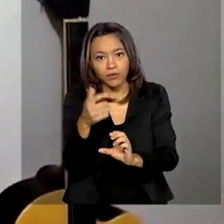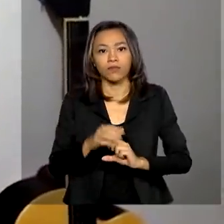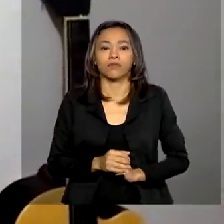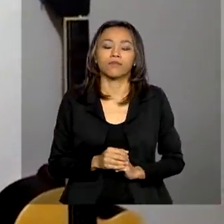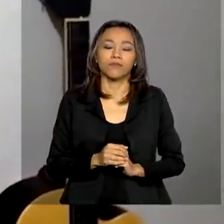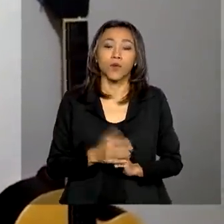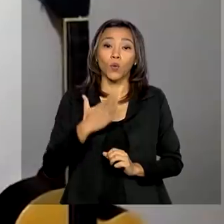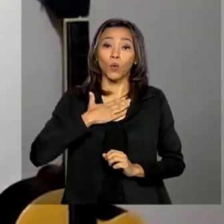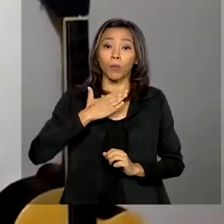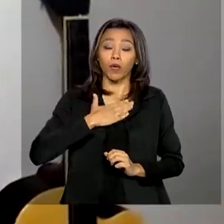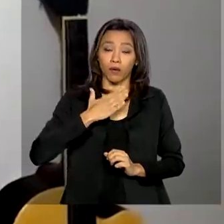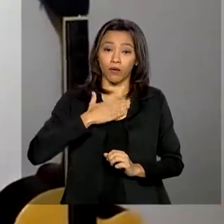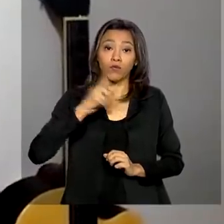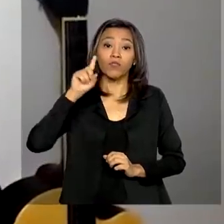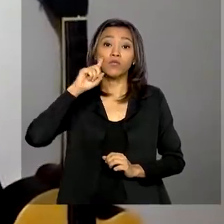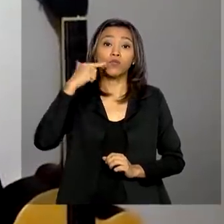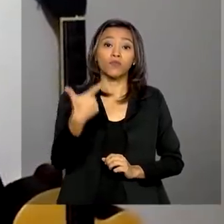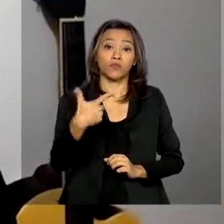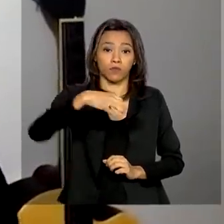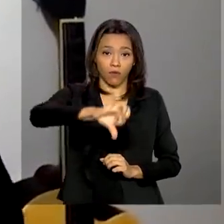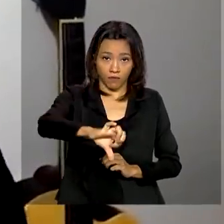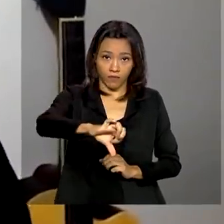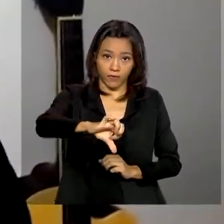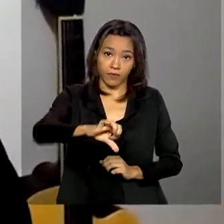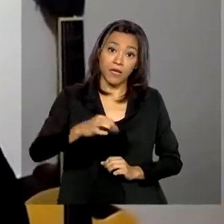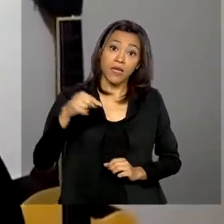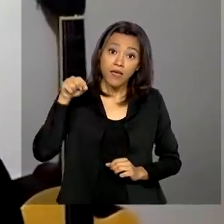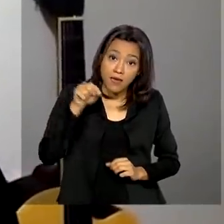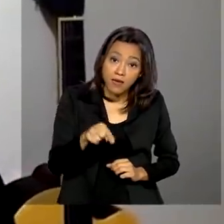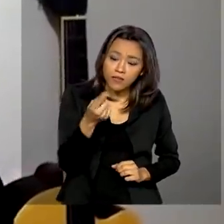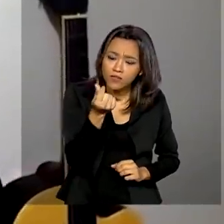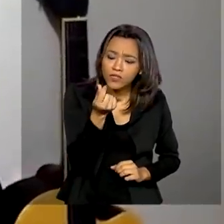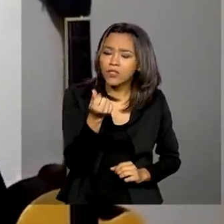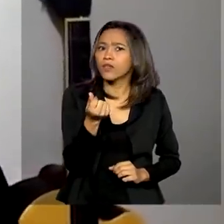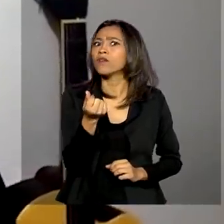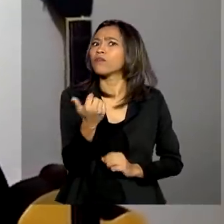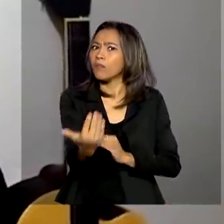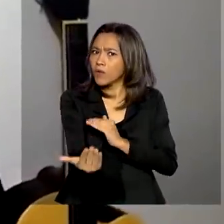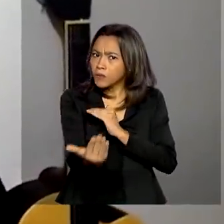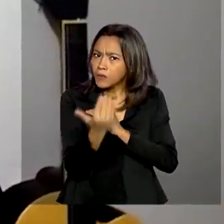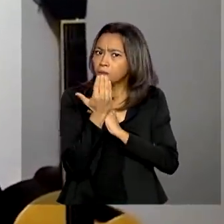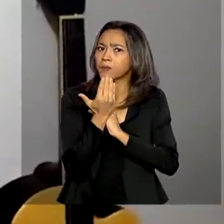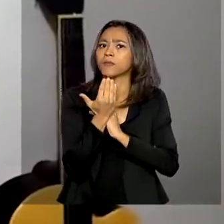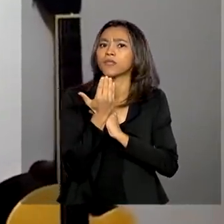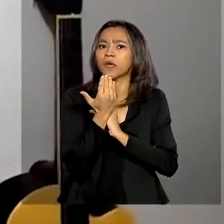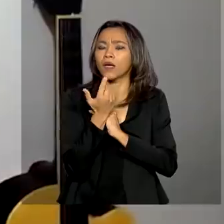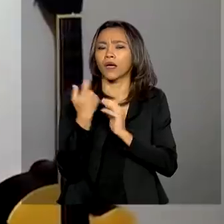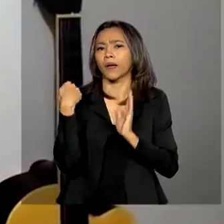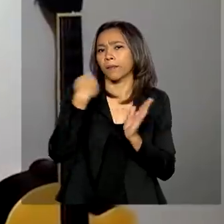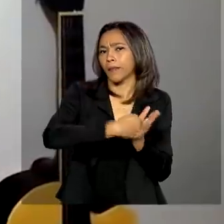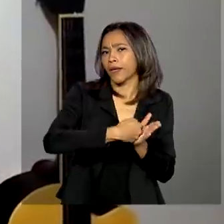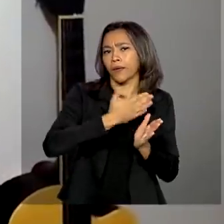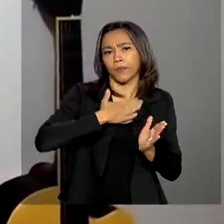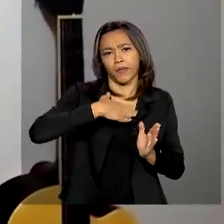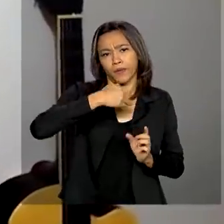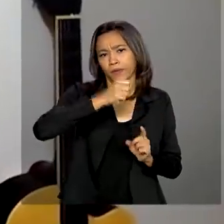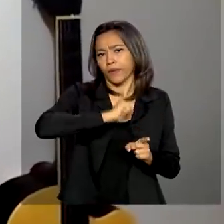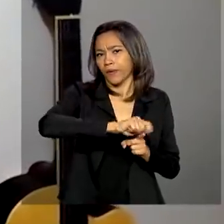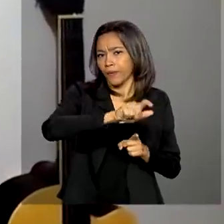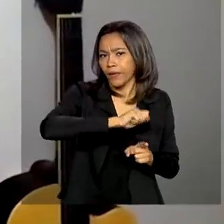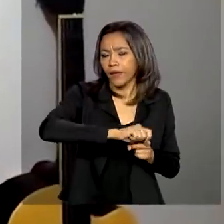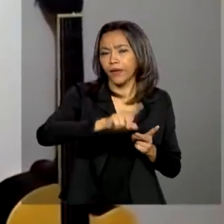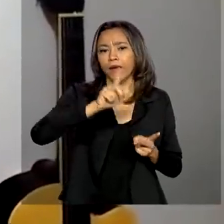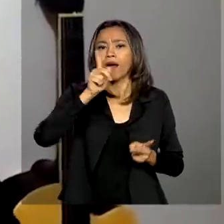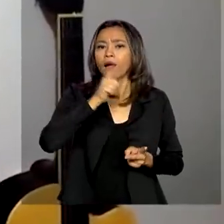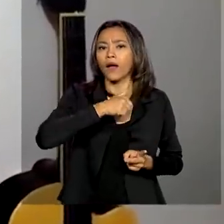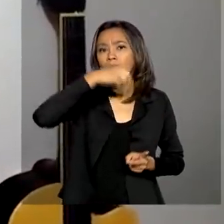E o meu vai ser dia 29. Esse dinheiro vai me ajudar a pagar, basicamente, meu aluguel, água e